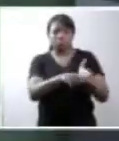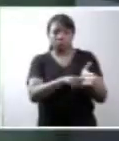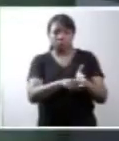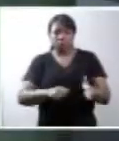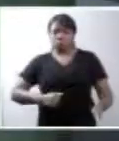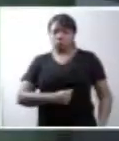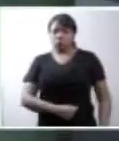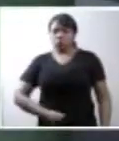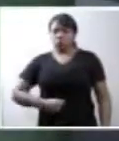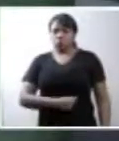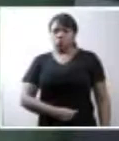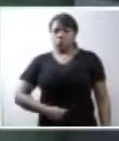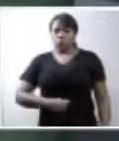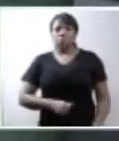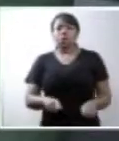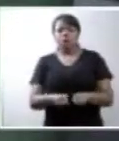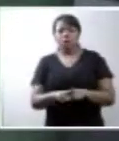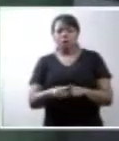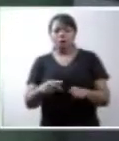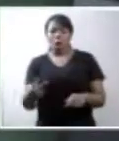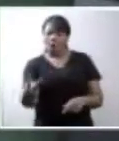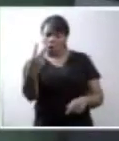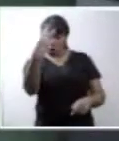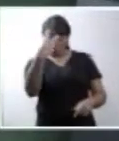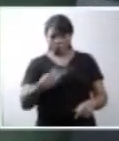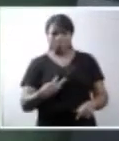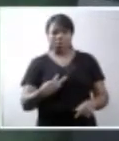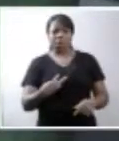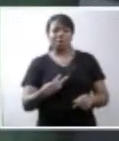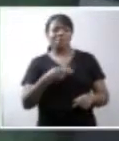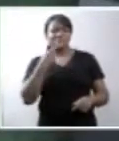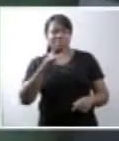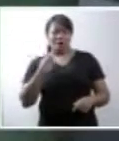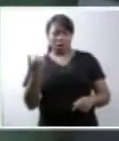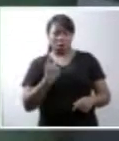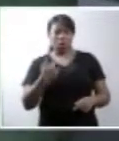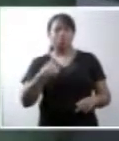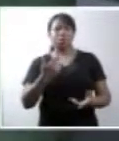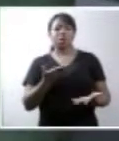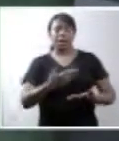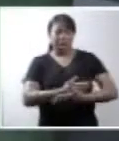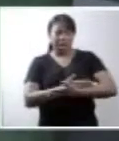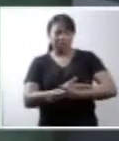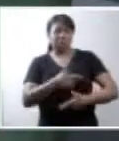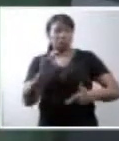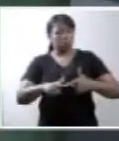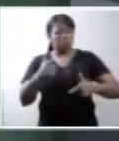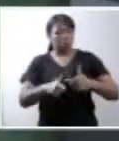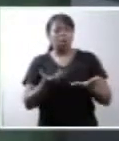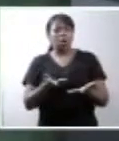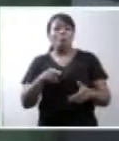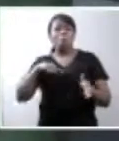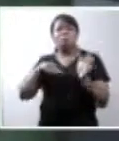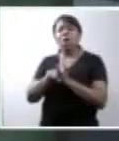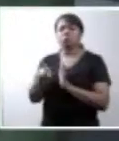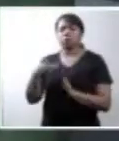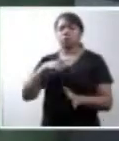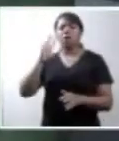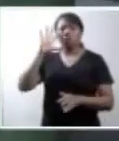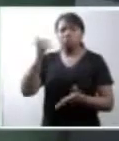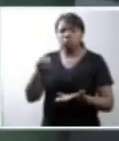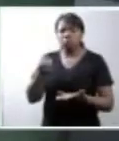ultrassom. Ele primeiro olhou para mim, disse que a criança tinha um problema. Perguntei se tinha solução.